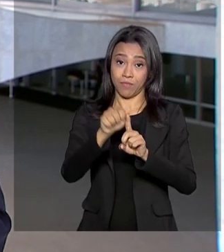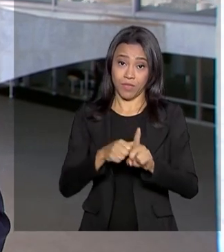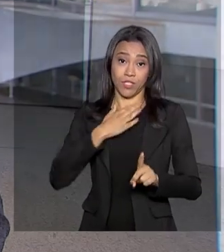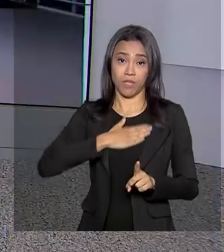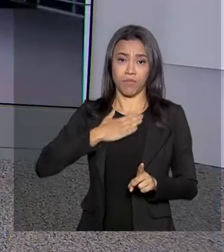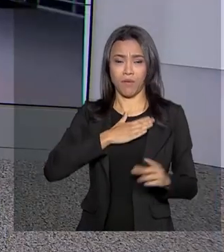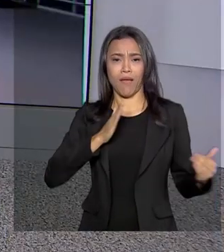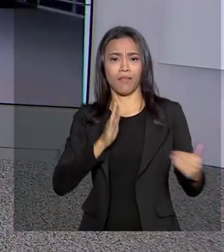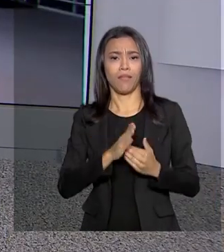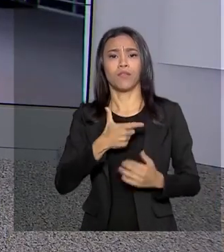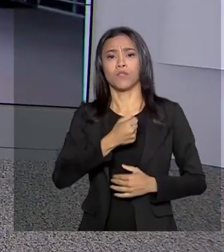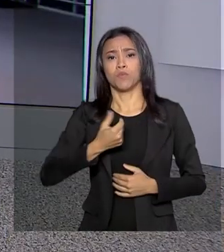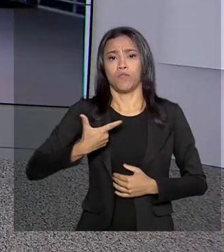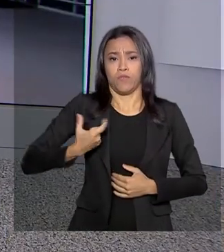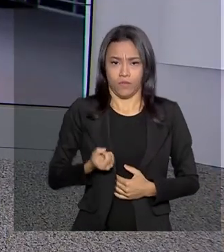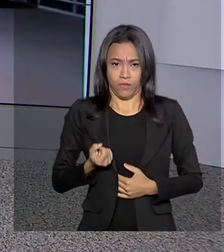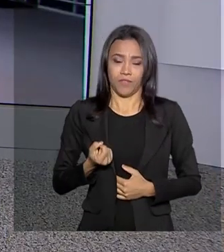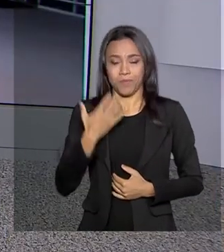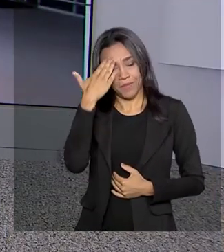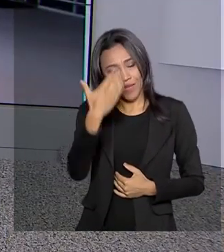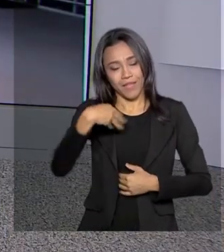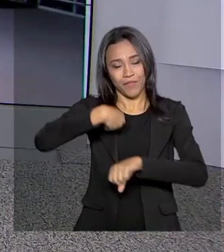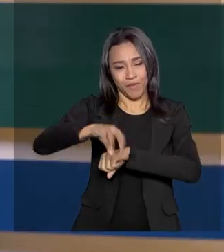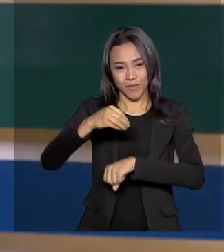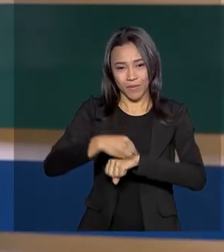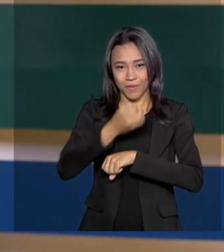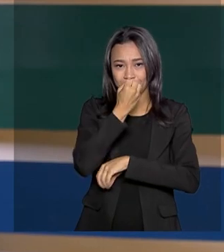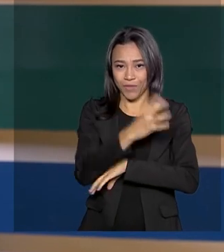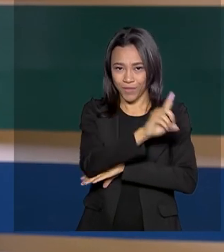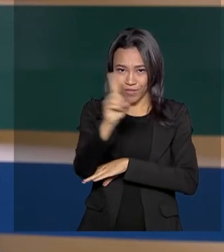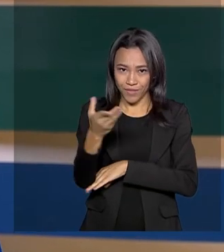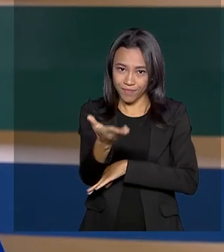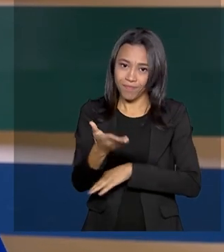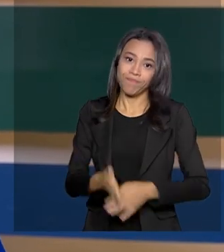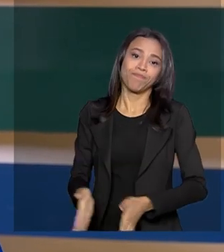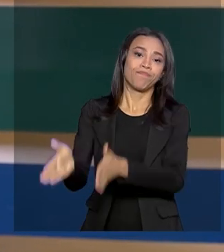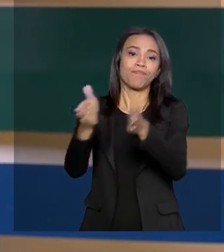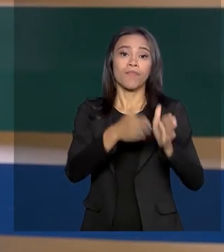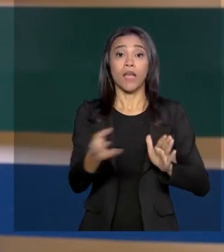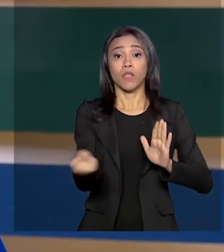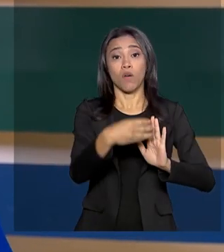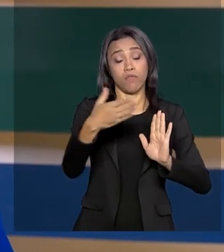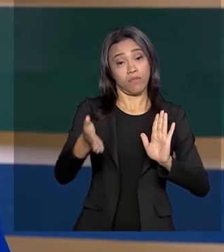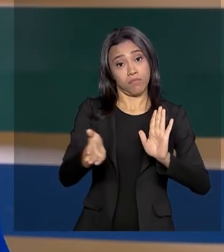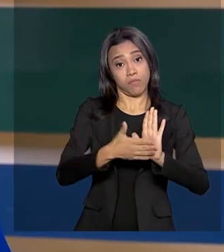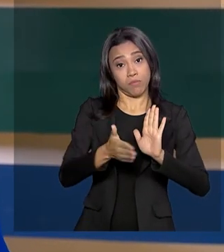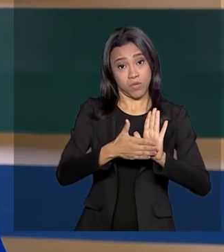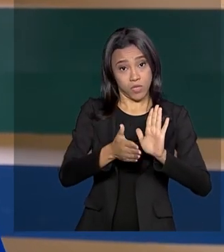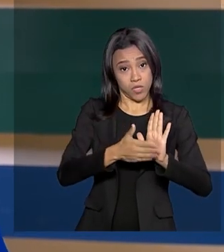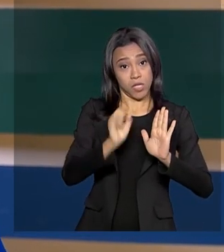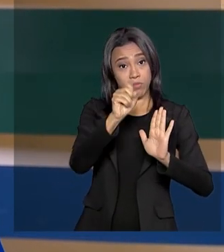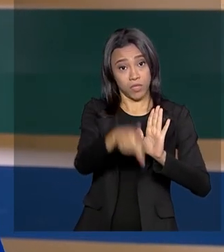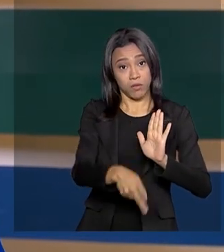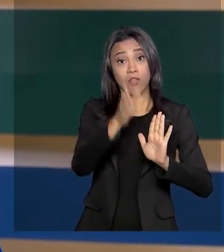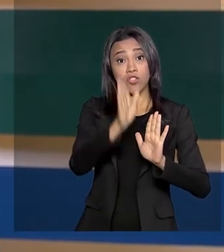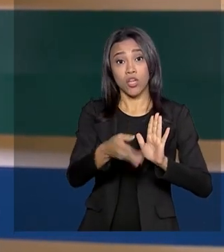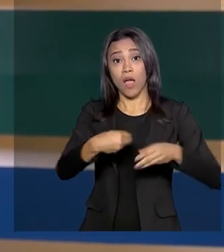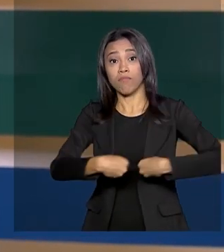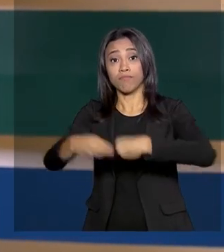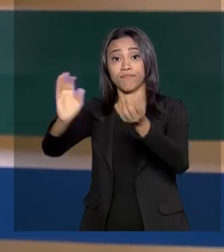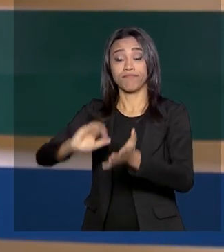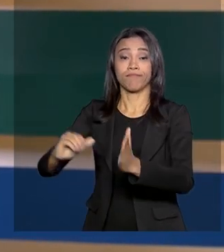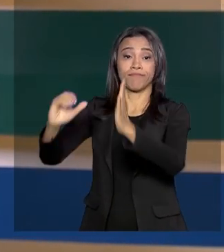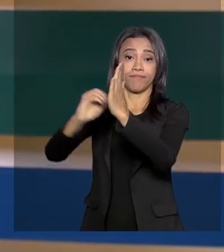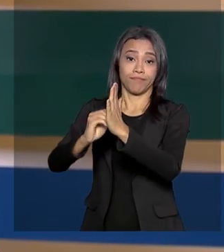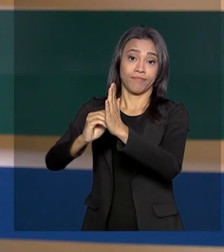Renata. Obrigada, Glauco, pelas suas informações. Bom dia para você. E a nova Previdência já está tramitando no Senado Federal. A primeira